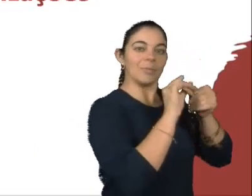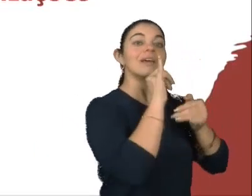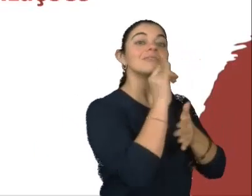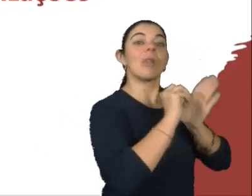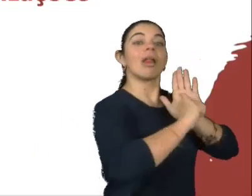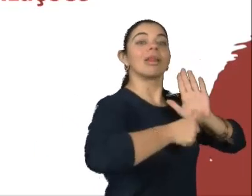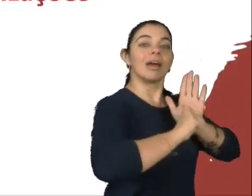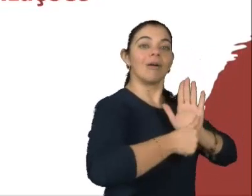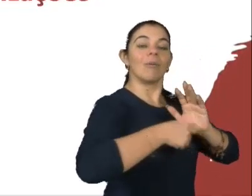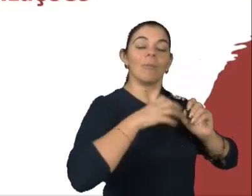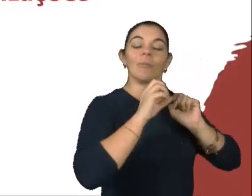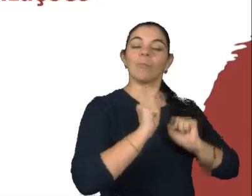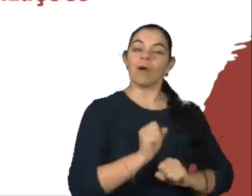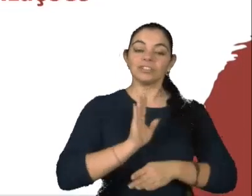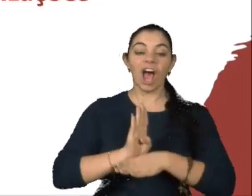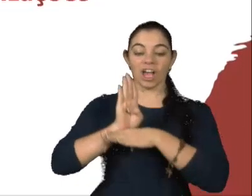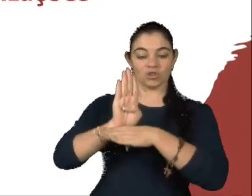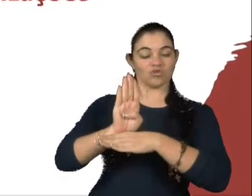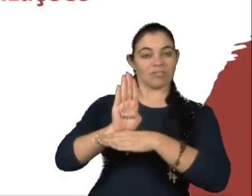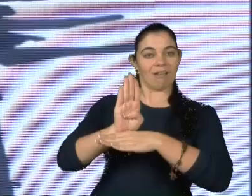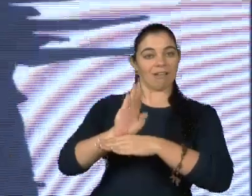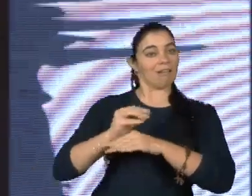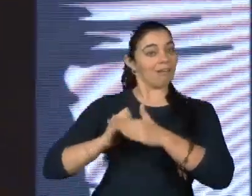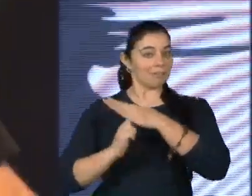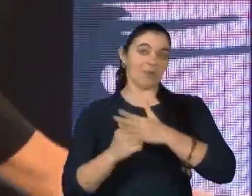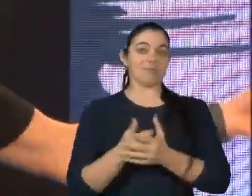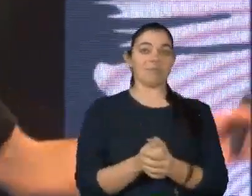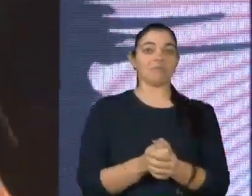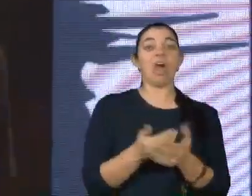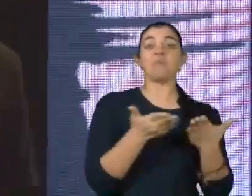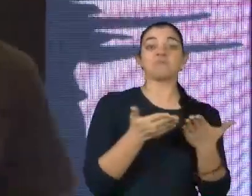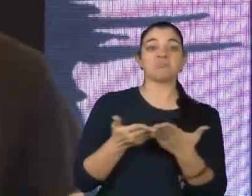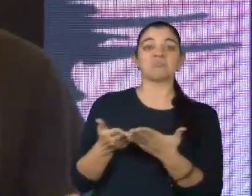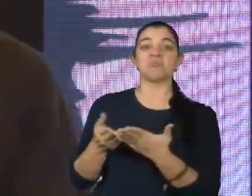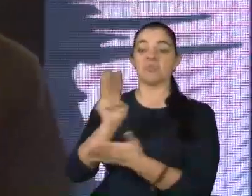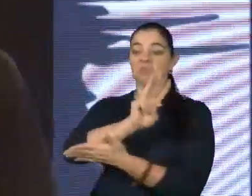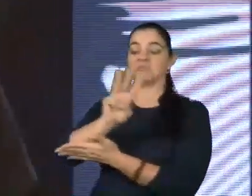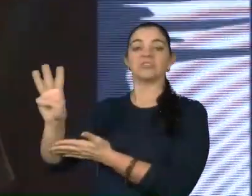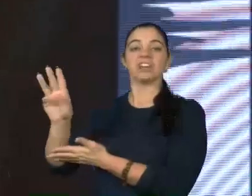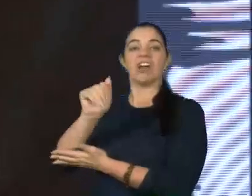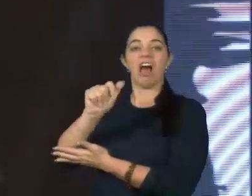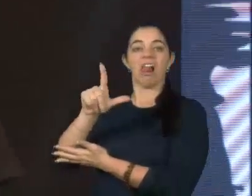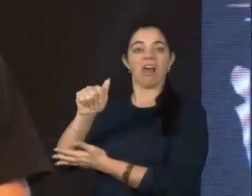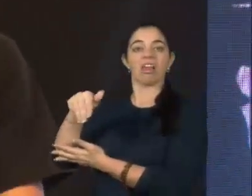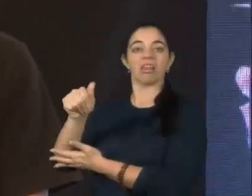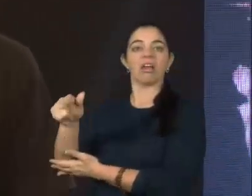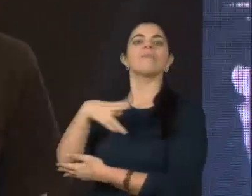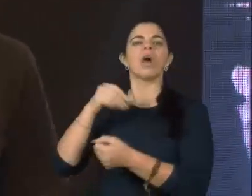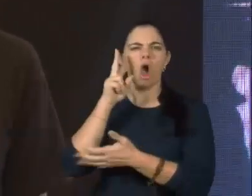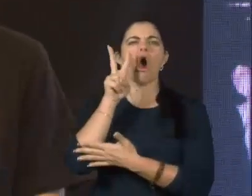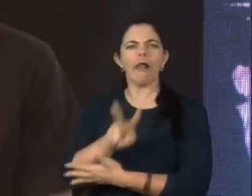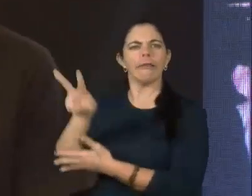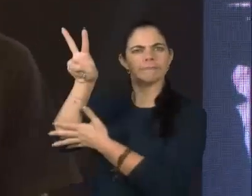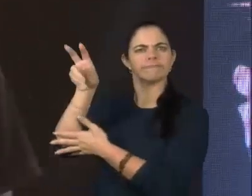Podem Agregar às Organizações. É um estudo que está disponível no site do Alana e que eu recomendo a todos que deem